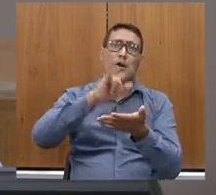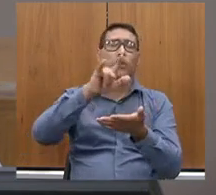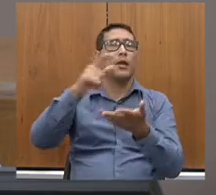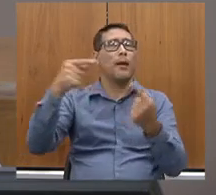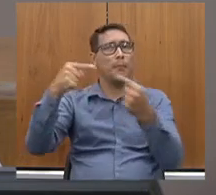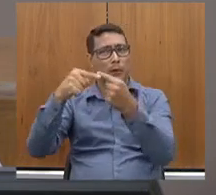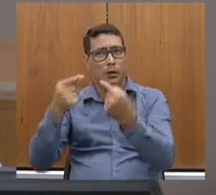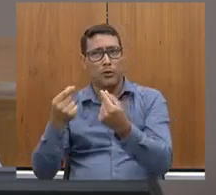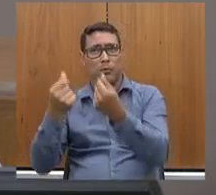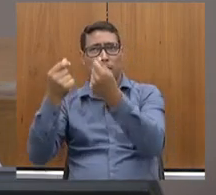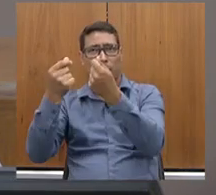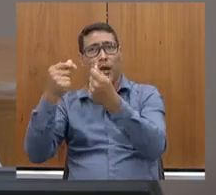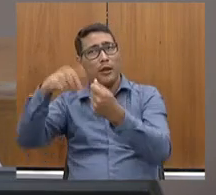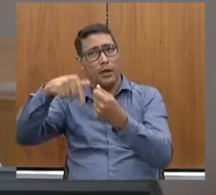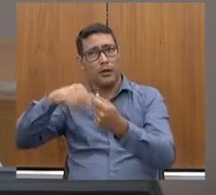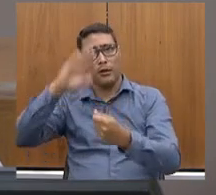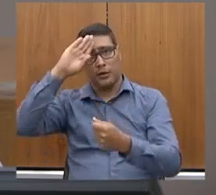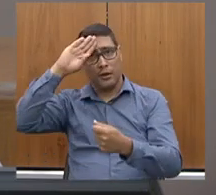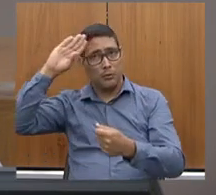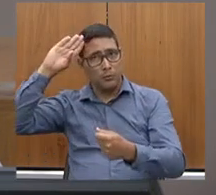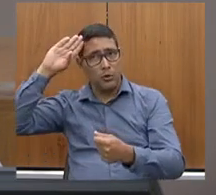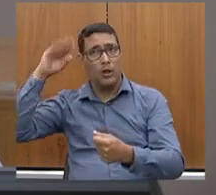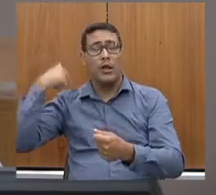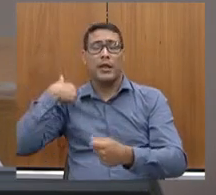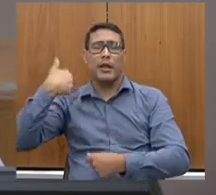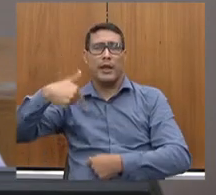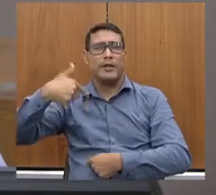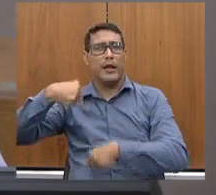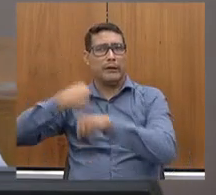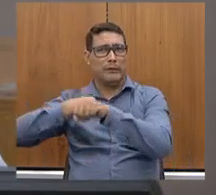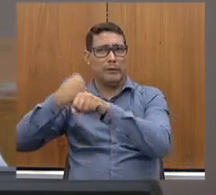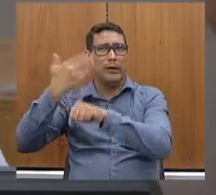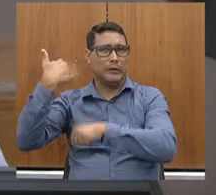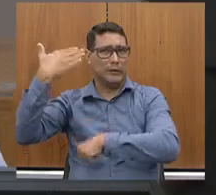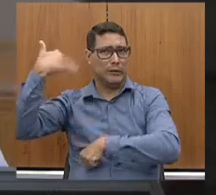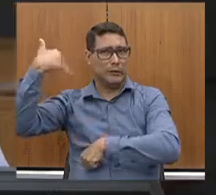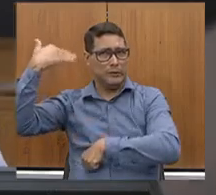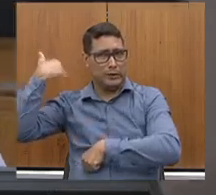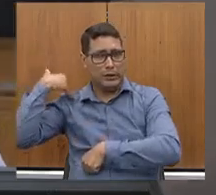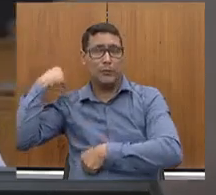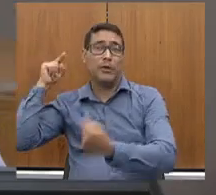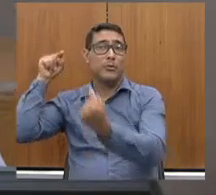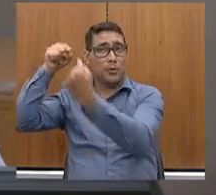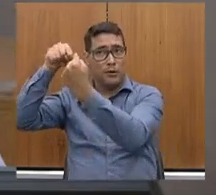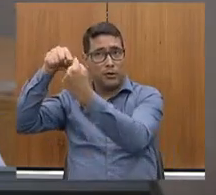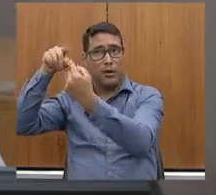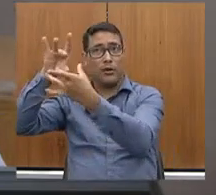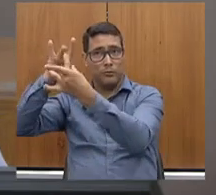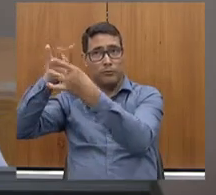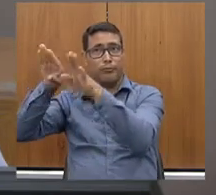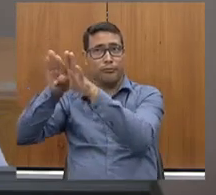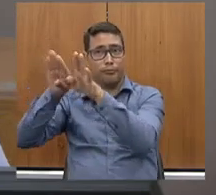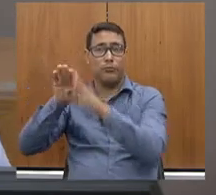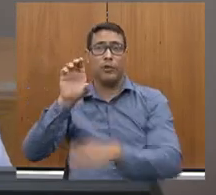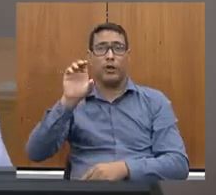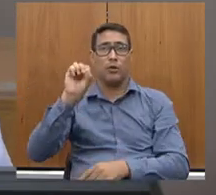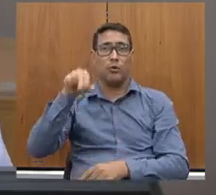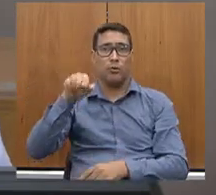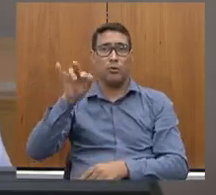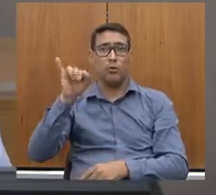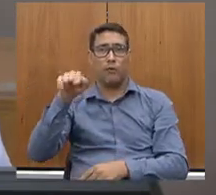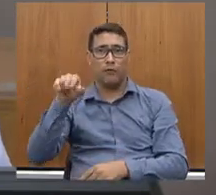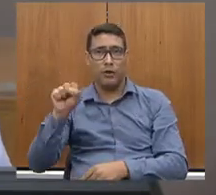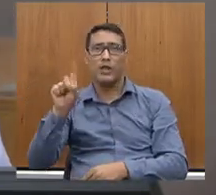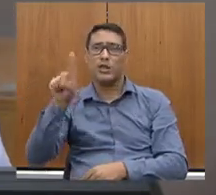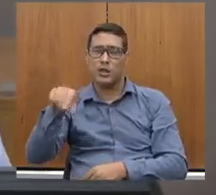antiga. Logicamente que isso tem que ser feito em coordenação com o Confins, mas nós estamos em negociação e a